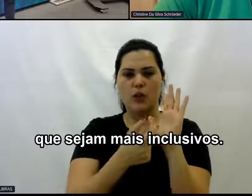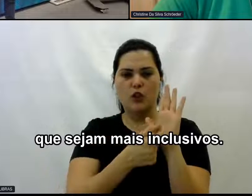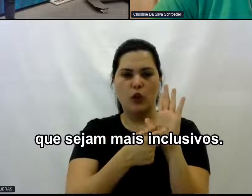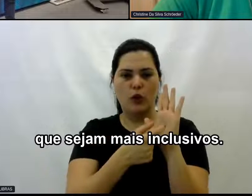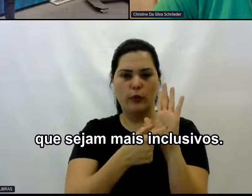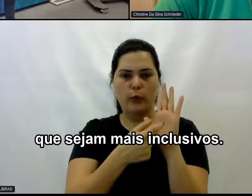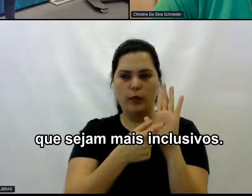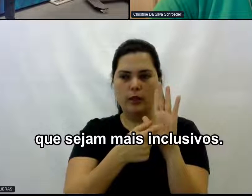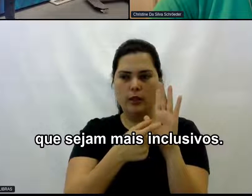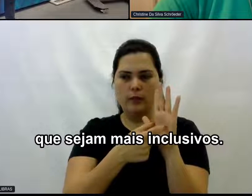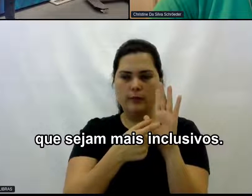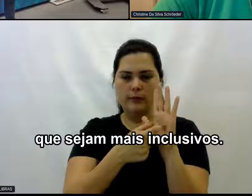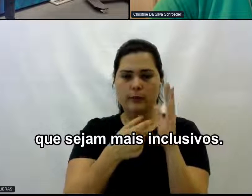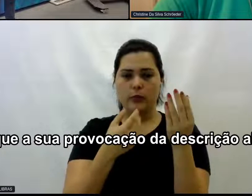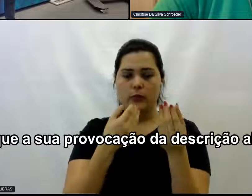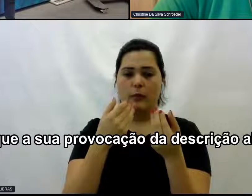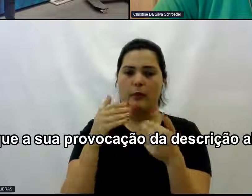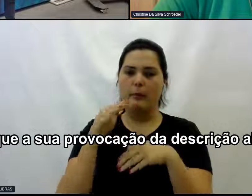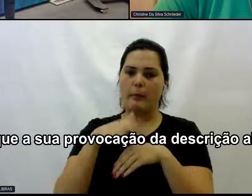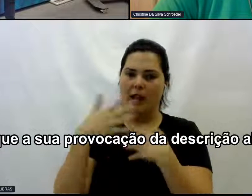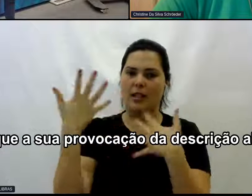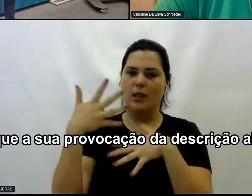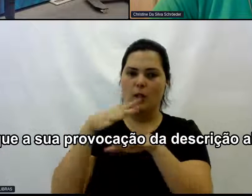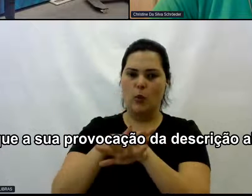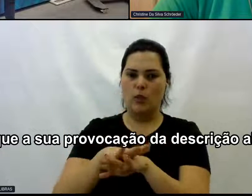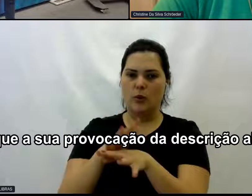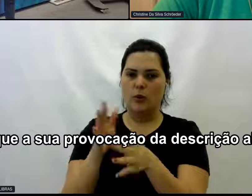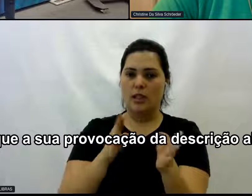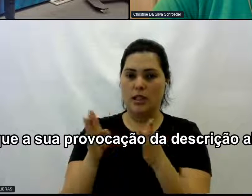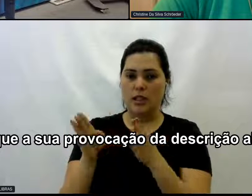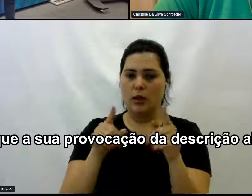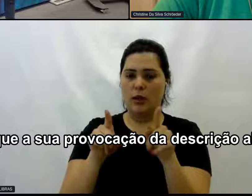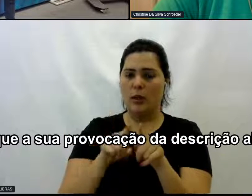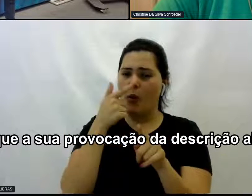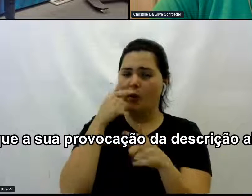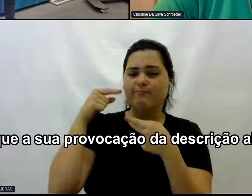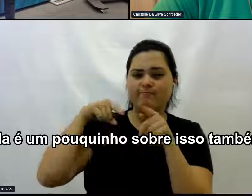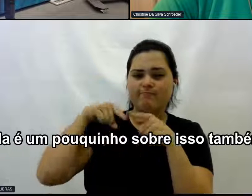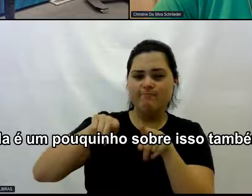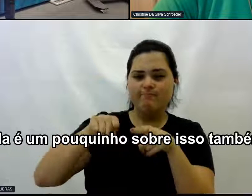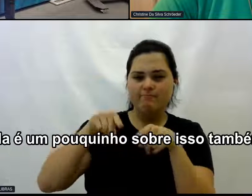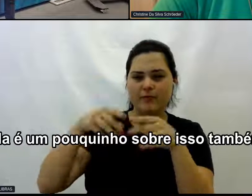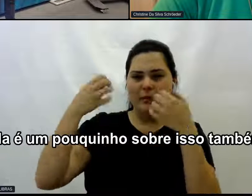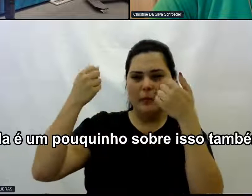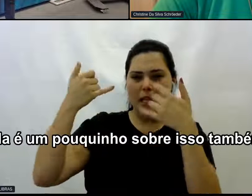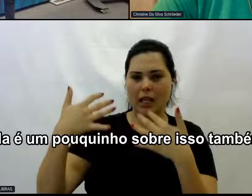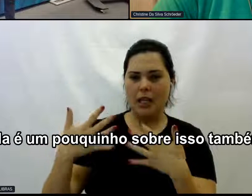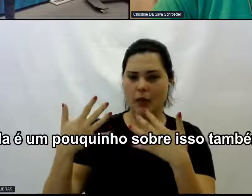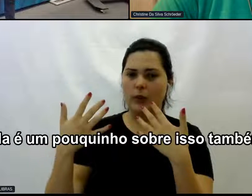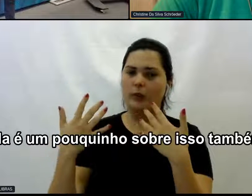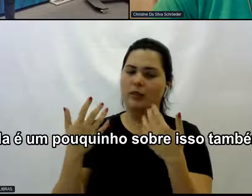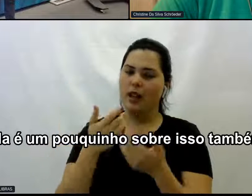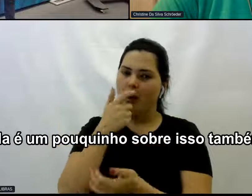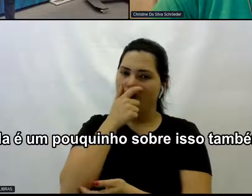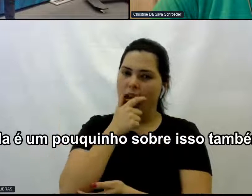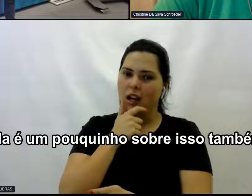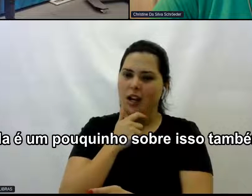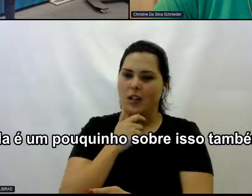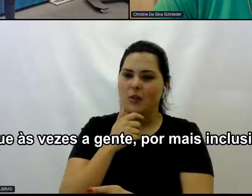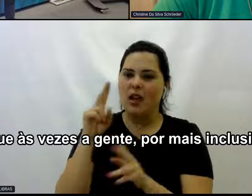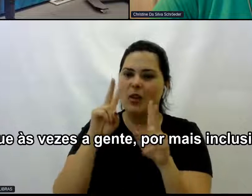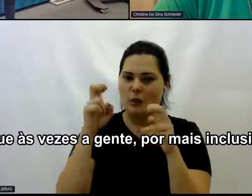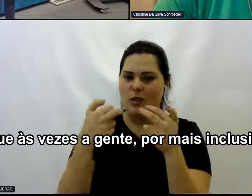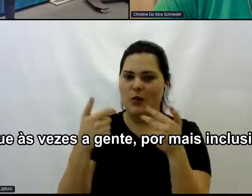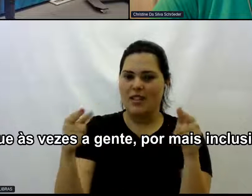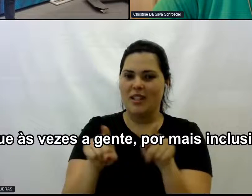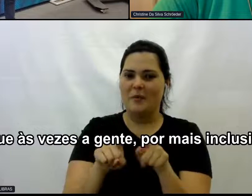sejam Mais inclusivos Eu acho Que a sua provocação Da descrição Ali embaixo Ela é um pouquinho Sobre isso também